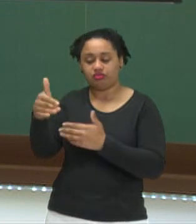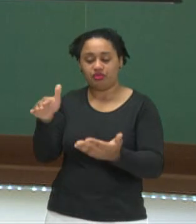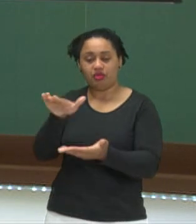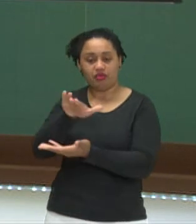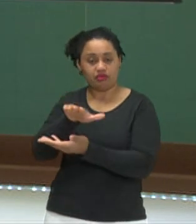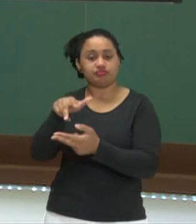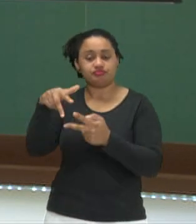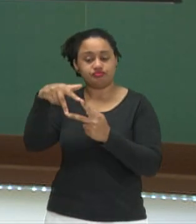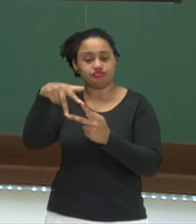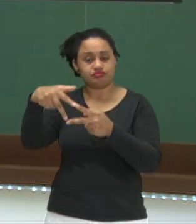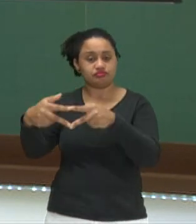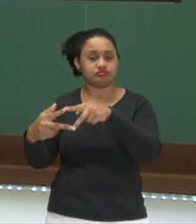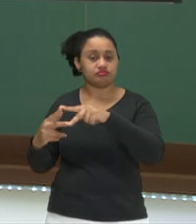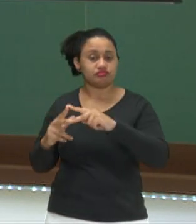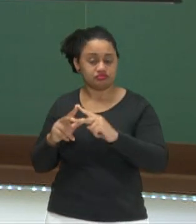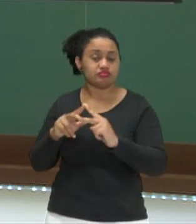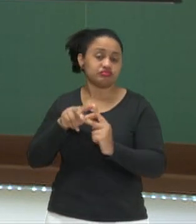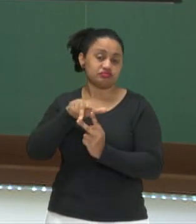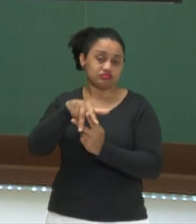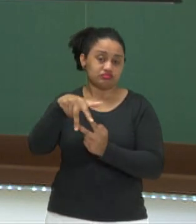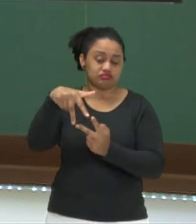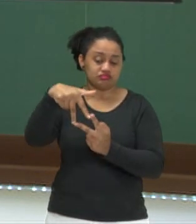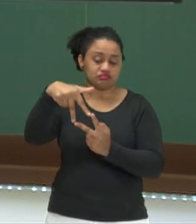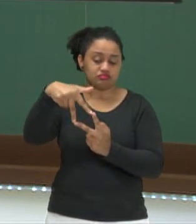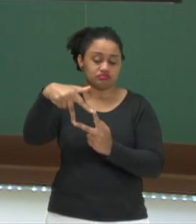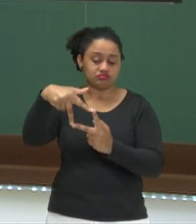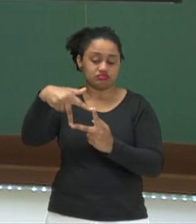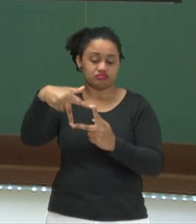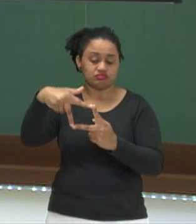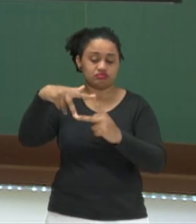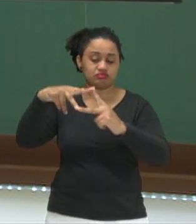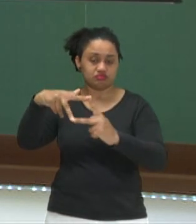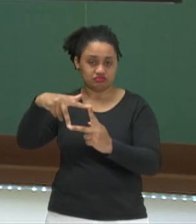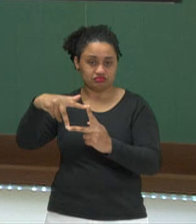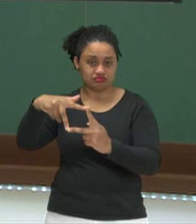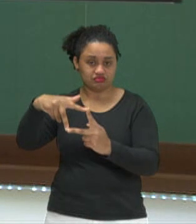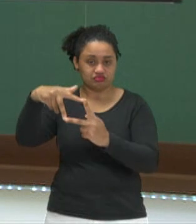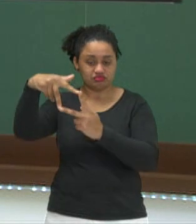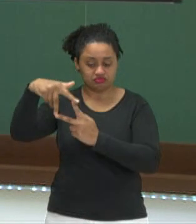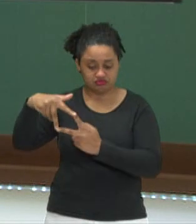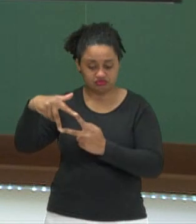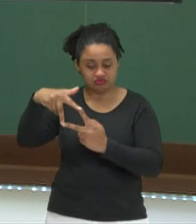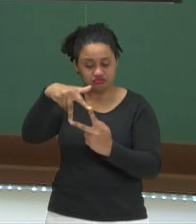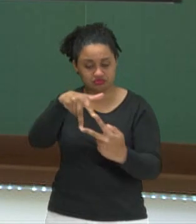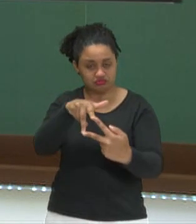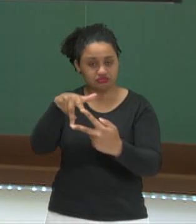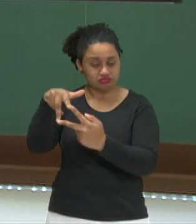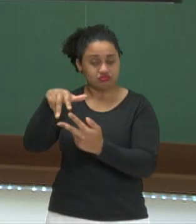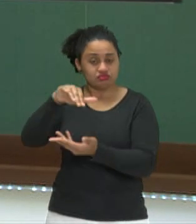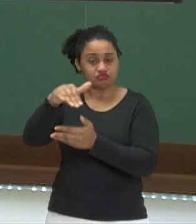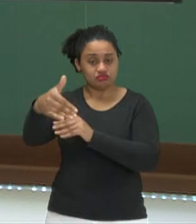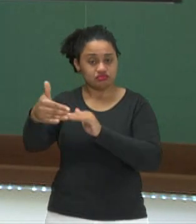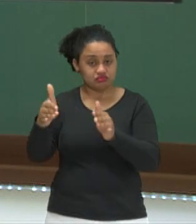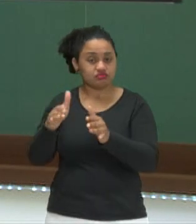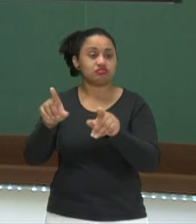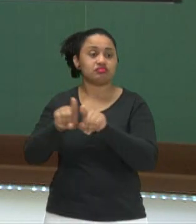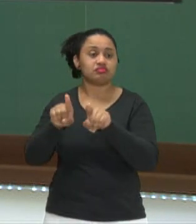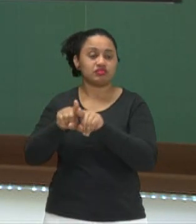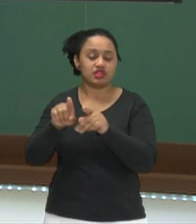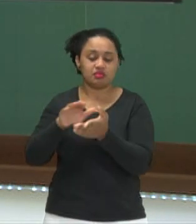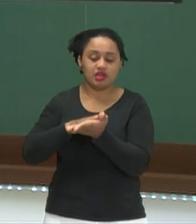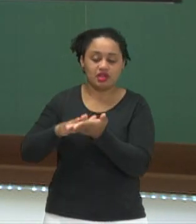hexaedro regular, nosso famoso apelidado de cubo, né? Que também eu posso tomar duas